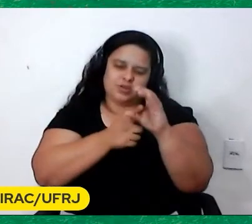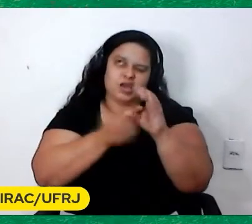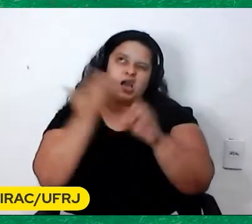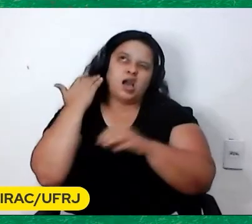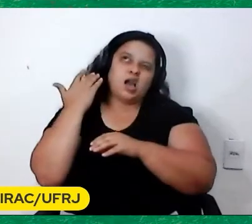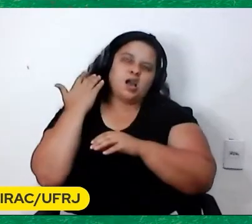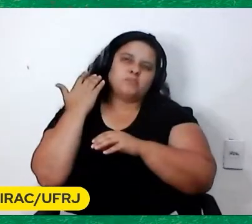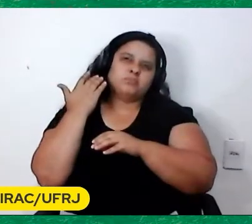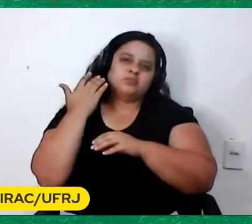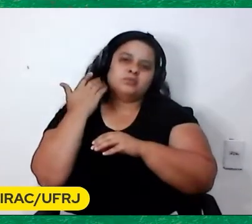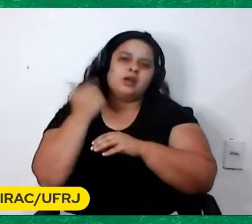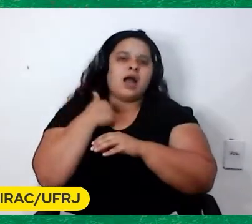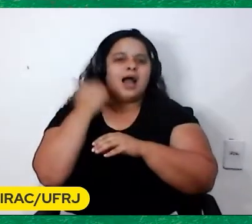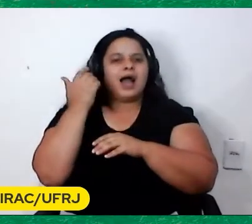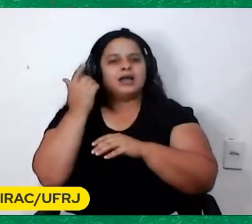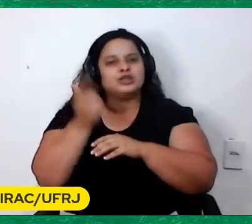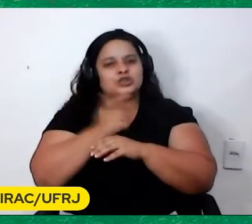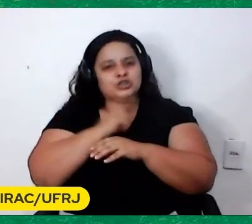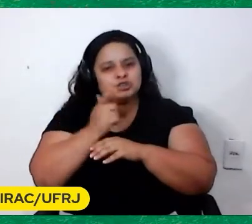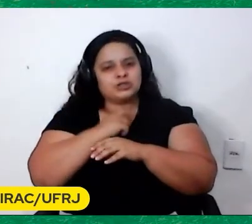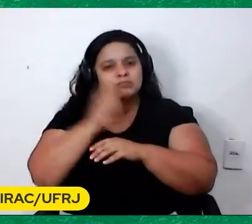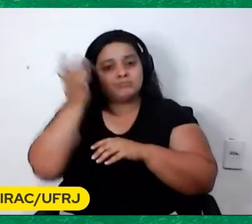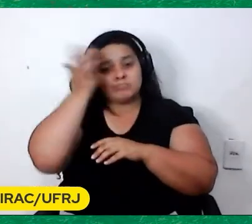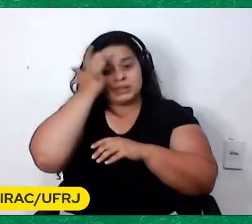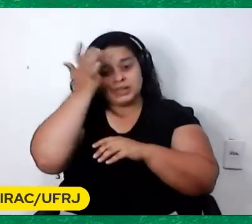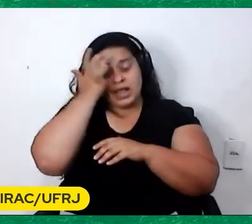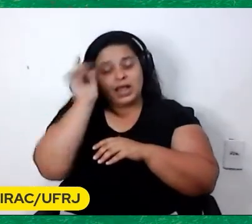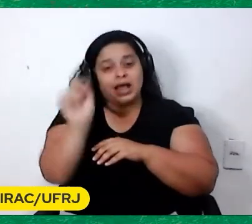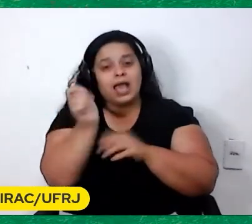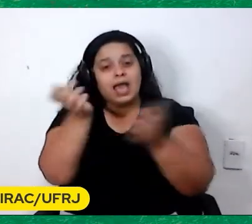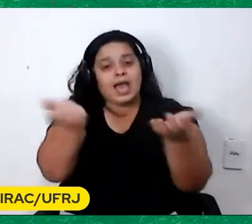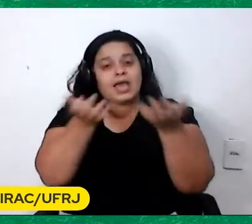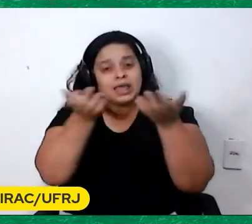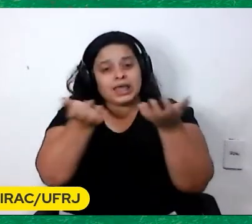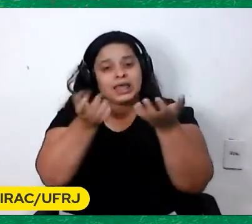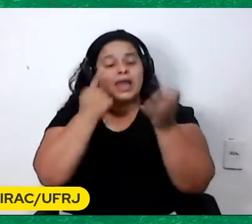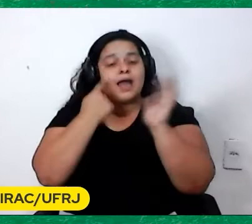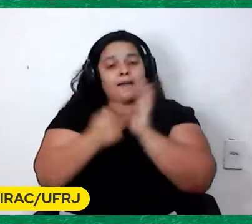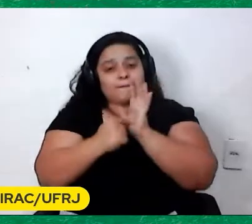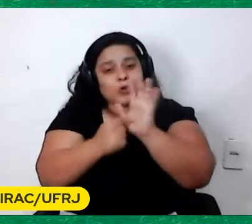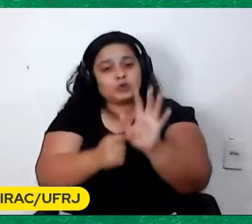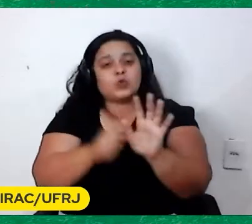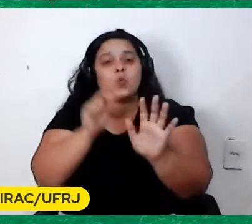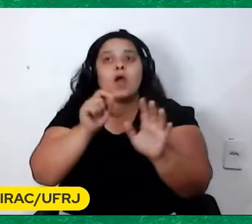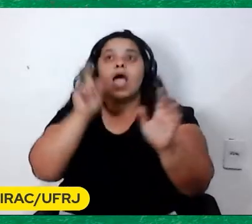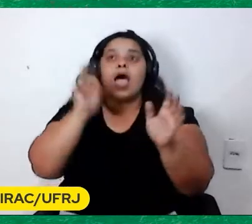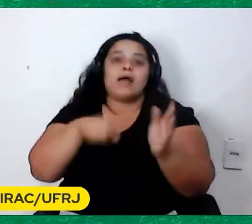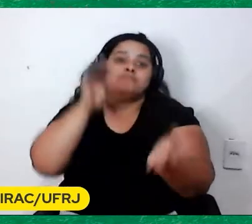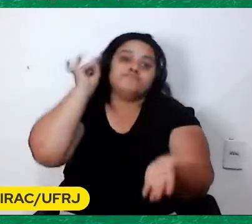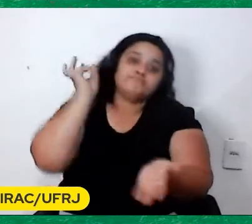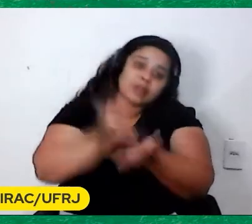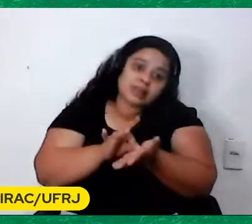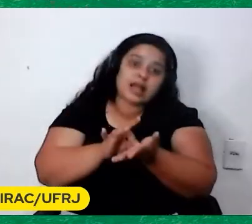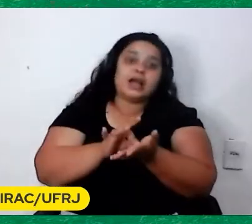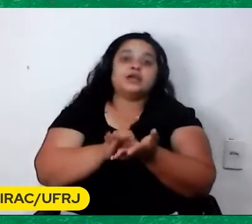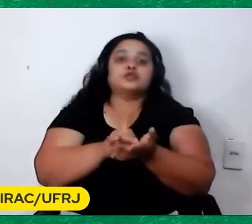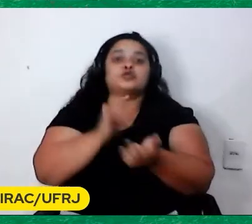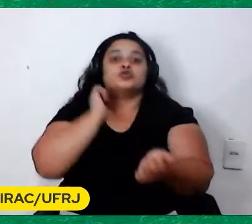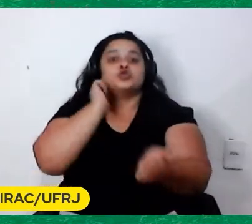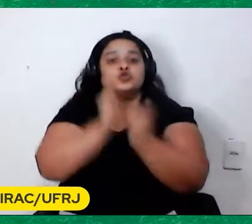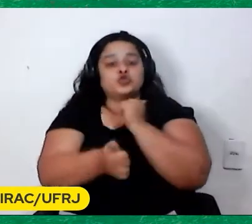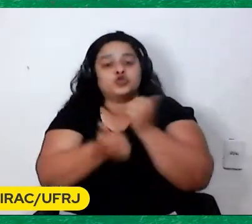Então acho que tinha uma mentalidade também De querer mostrar o que era a realidade Dos jovens